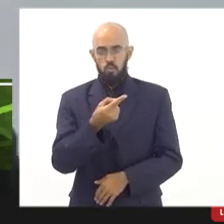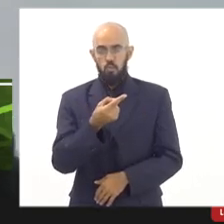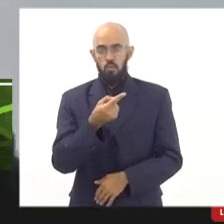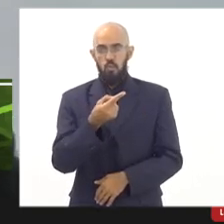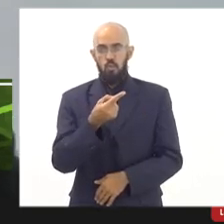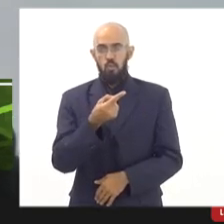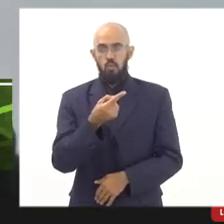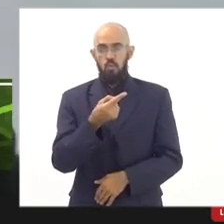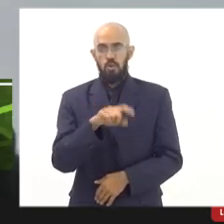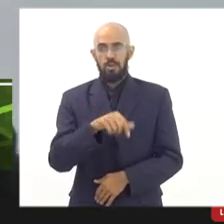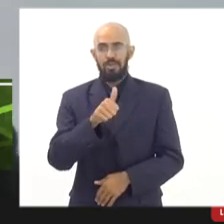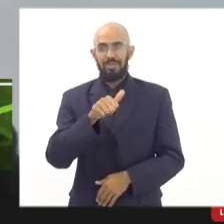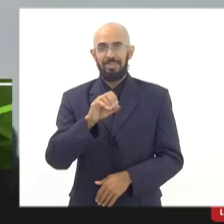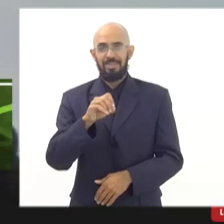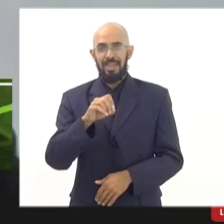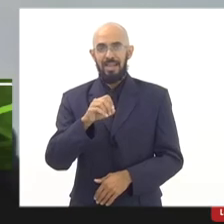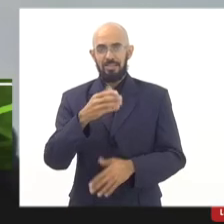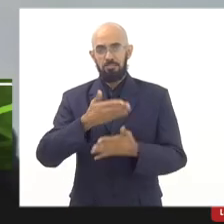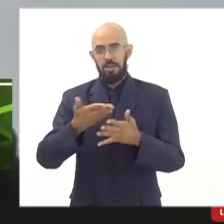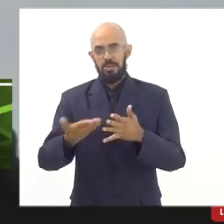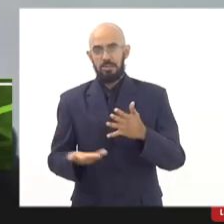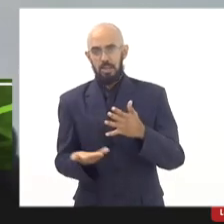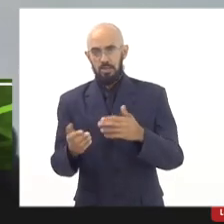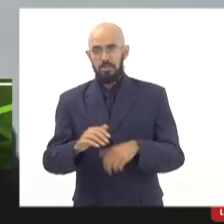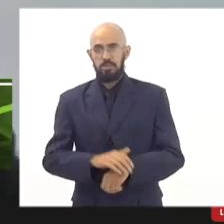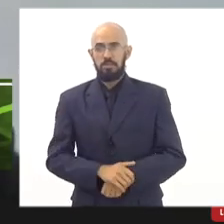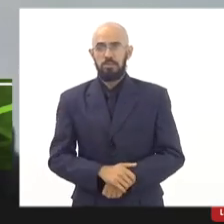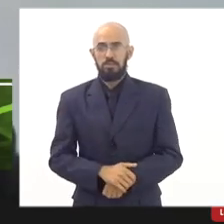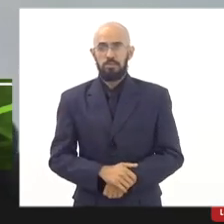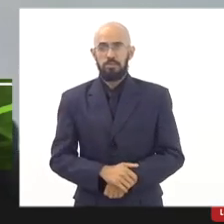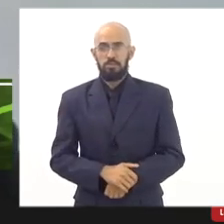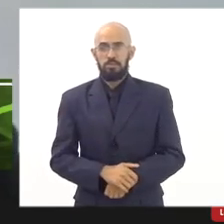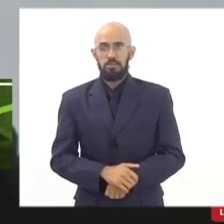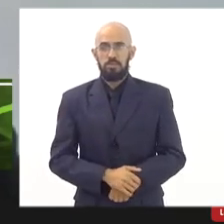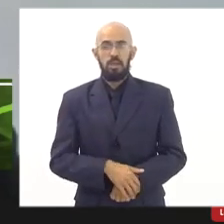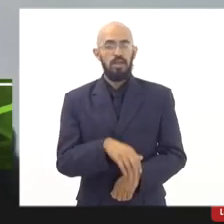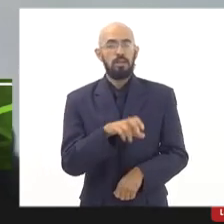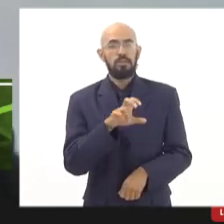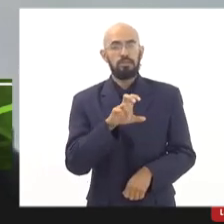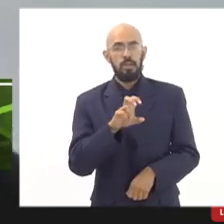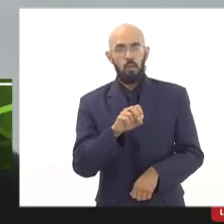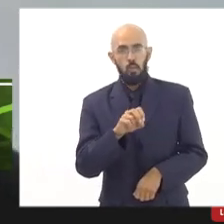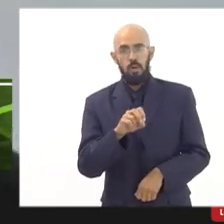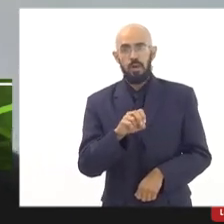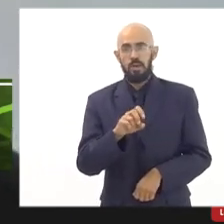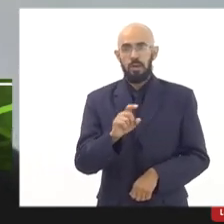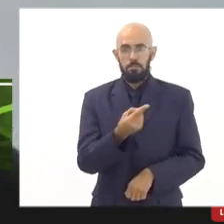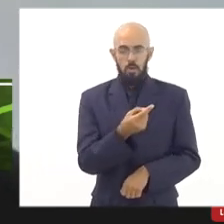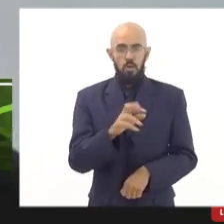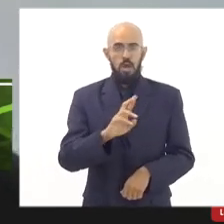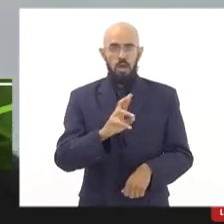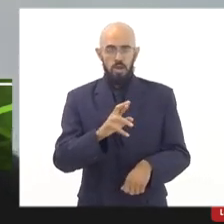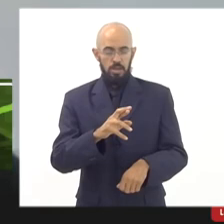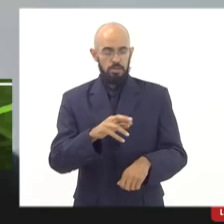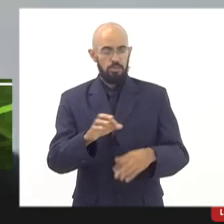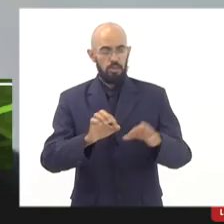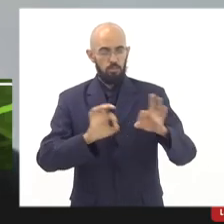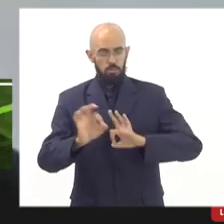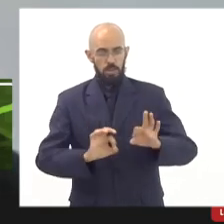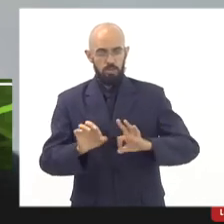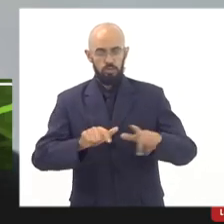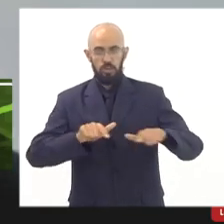51,545 reais e 10 centavos. Esse é o valor previsto pela Seduc no plano de trabalho do início do ano.